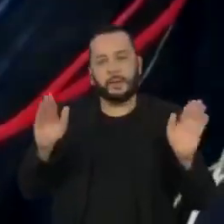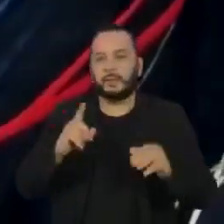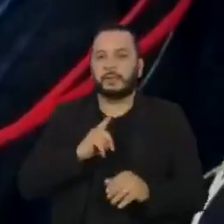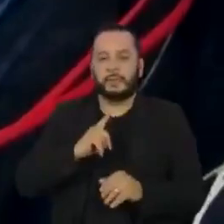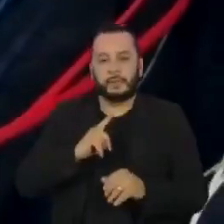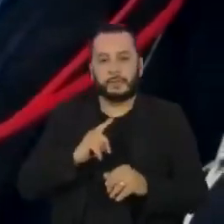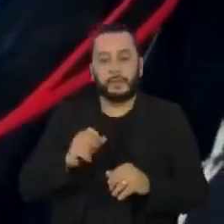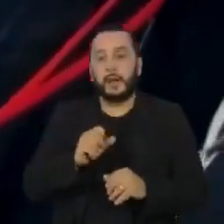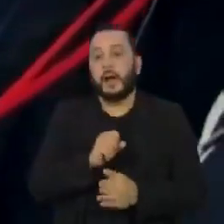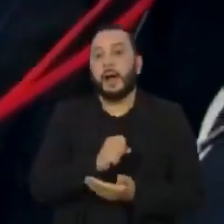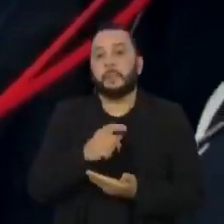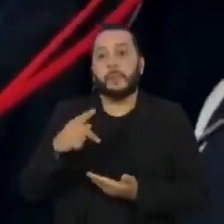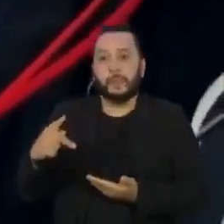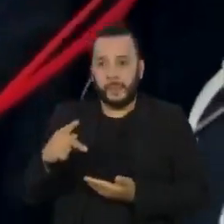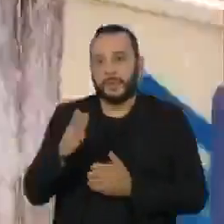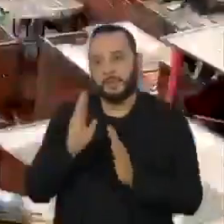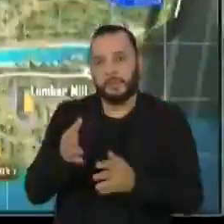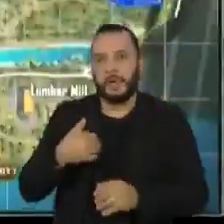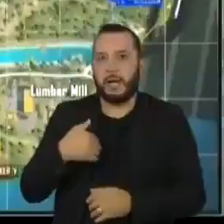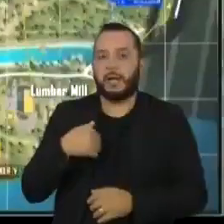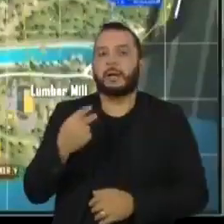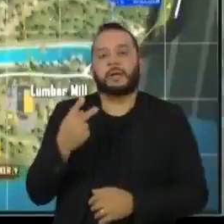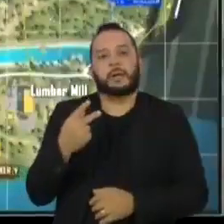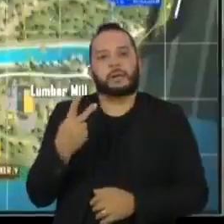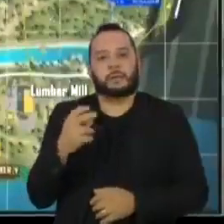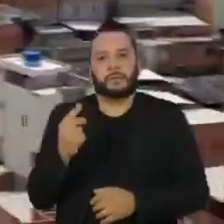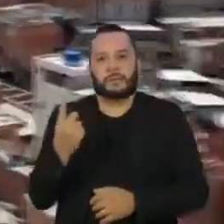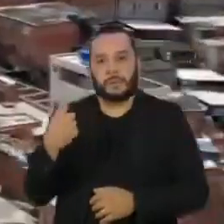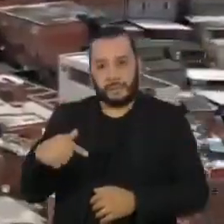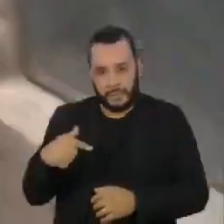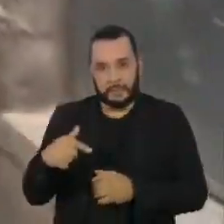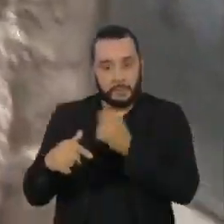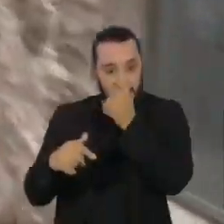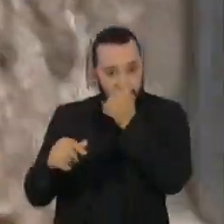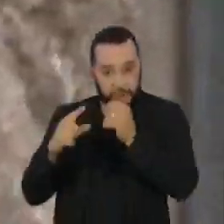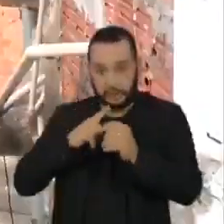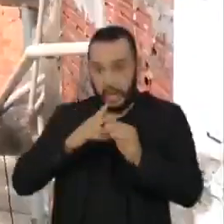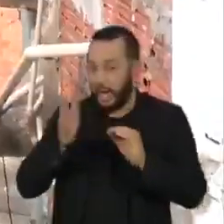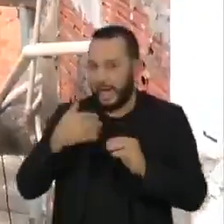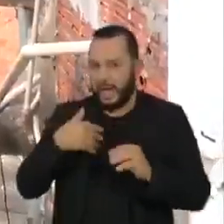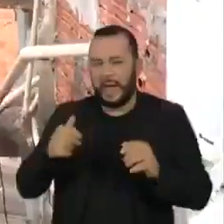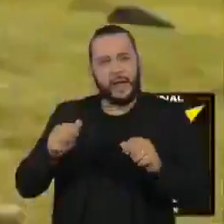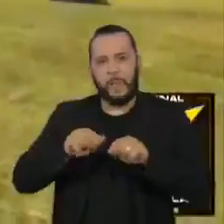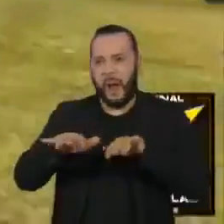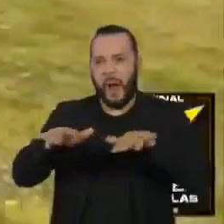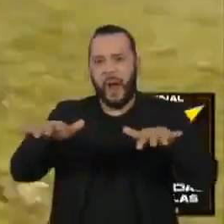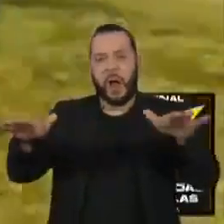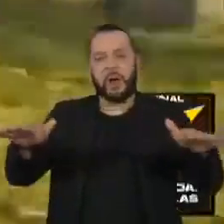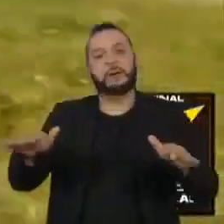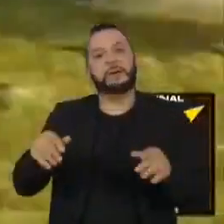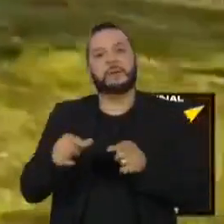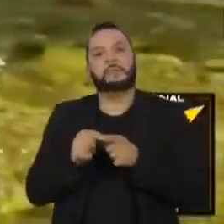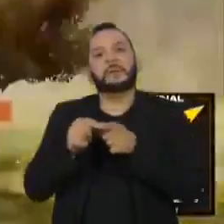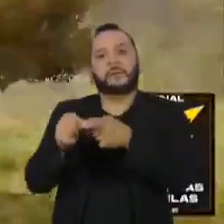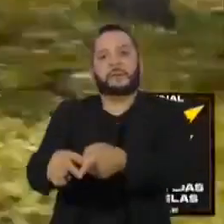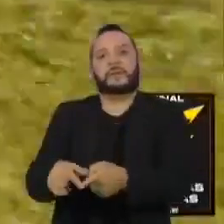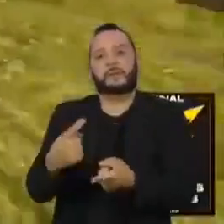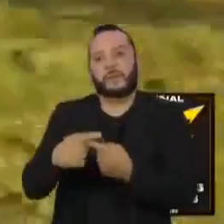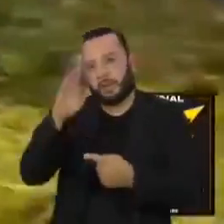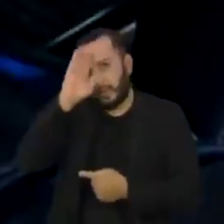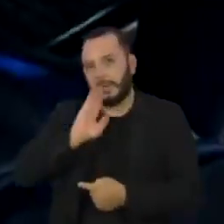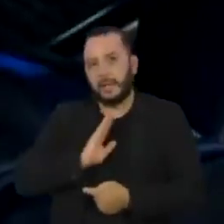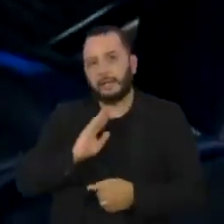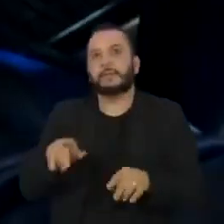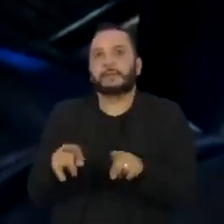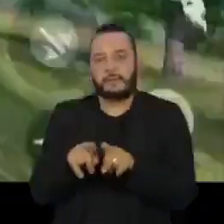O aplicativo surgiu em 2017. Logo virou febre, sobretudo nas periferias, pelo fato de ser gratuito e de rodar na